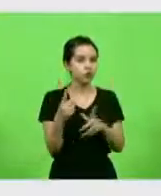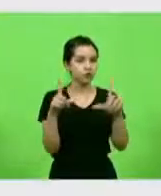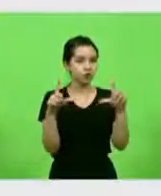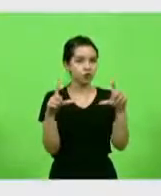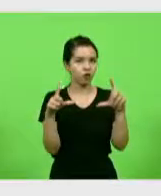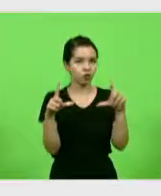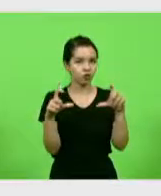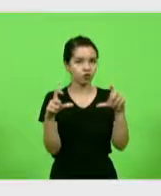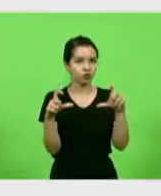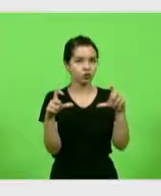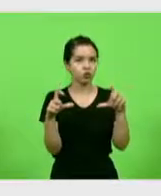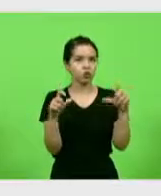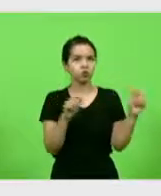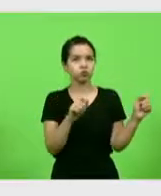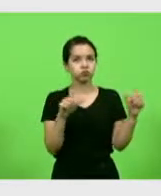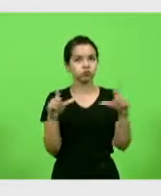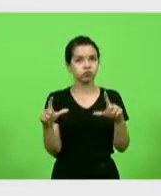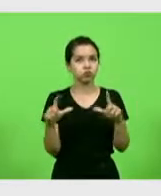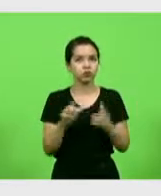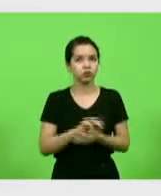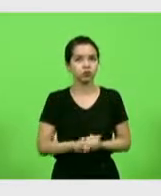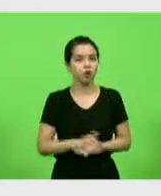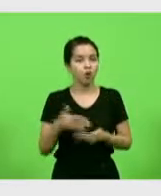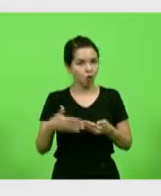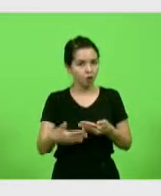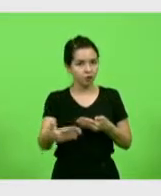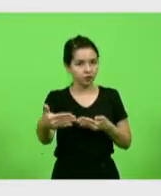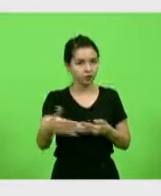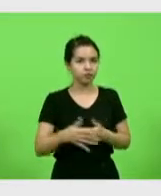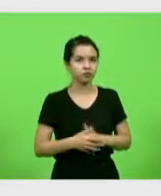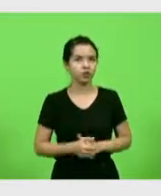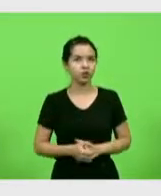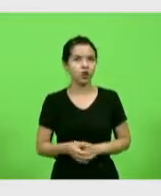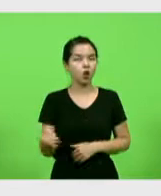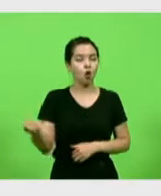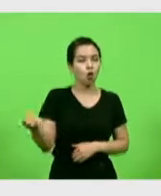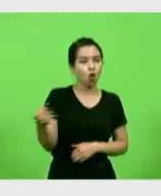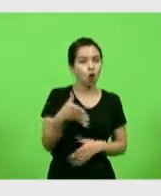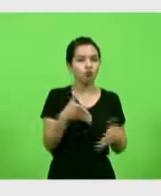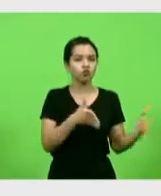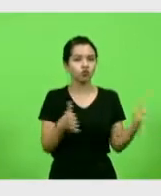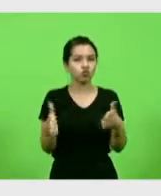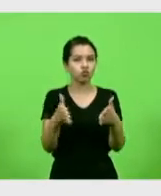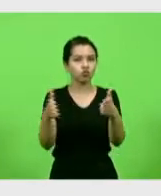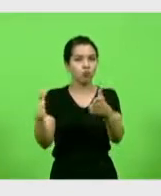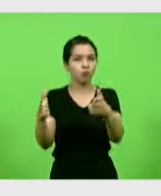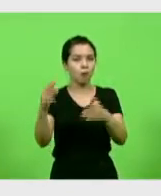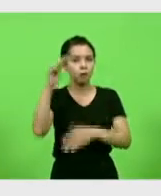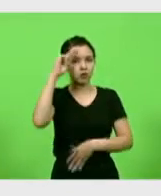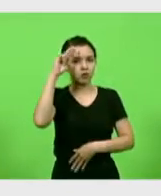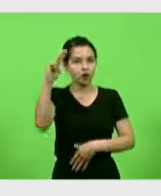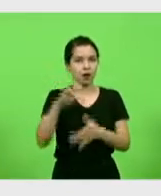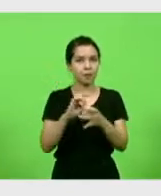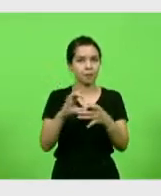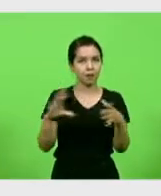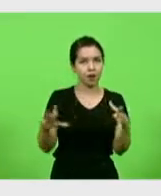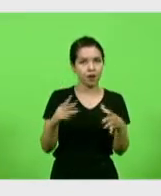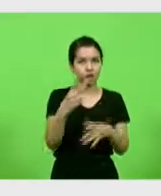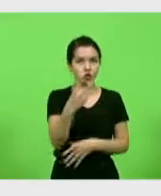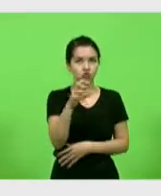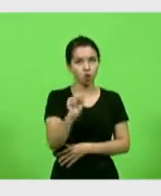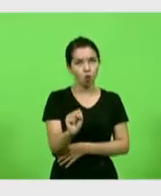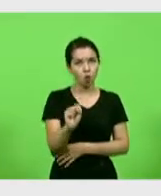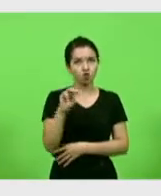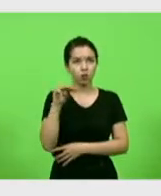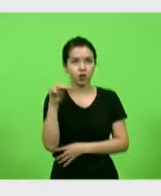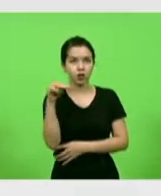manchete. Então, vamos começar por aí. Novos rumos. Carlos Moisés libera 28 milhões para o Centro de Convenções de